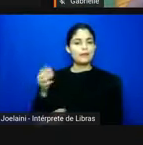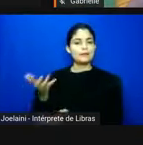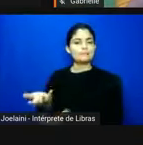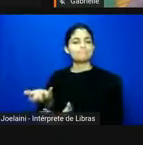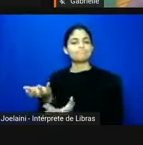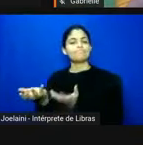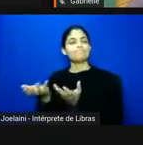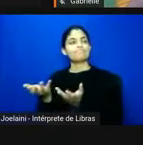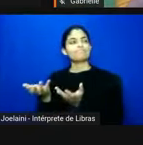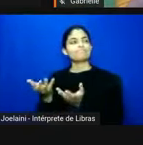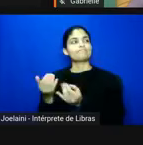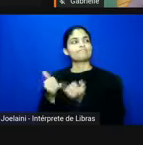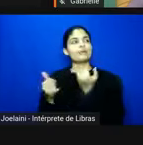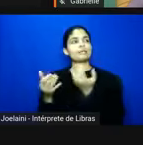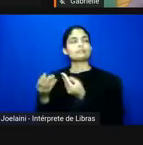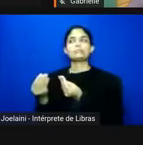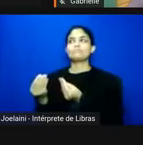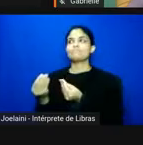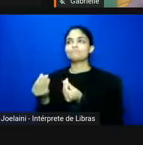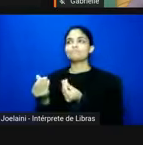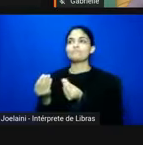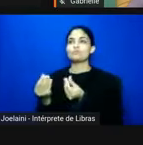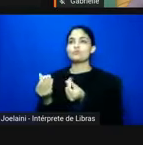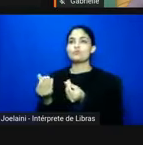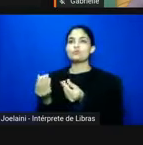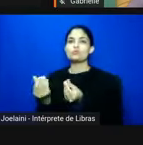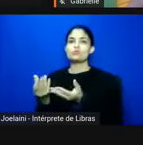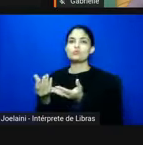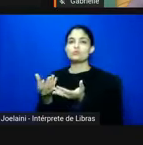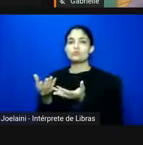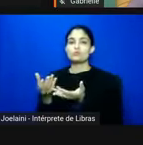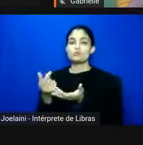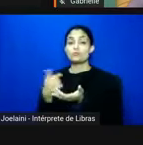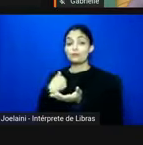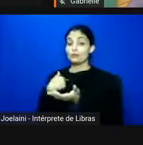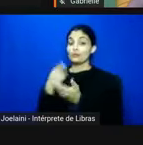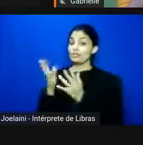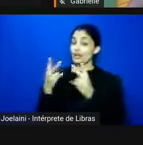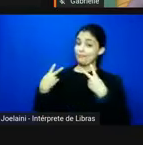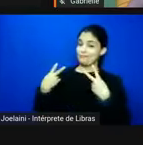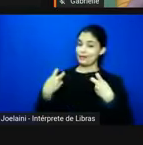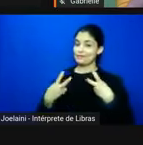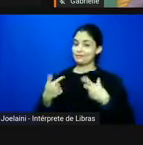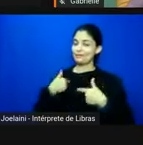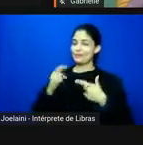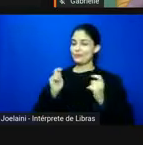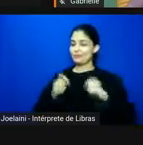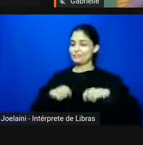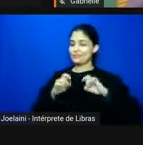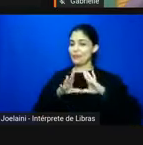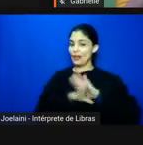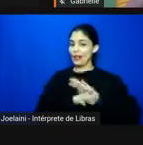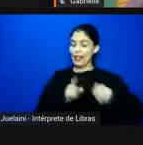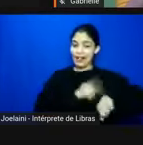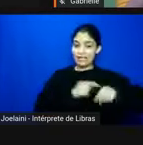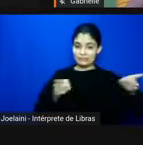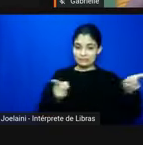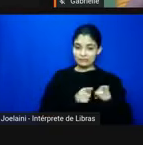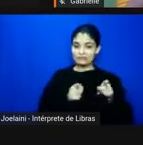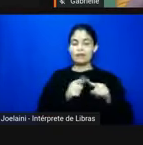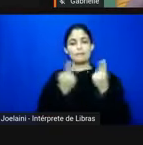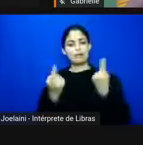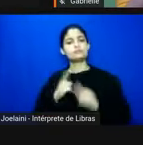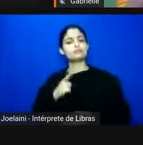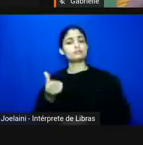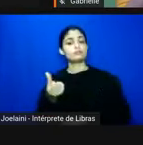um um trunfo puro assim eu já tenho que meu Deus já estou vendo que eu tenho que encerrar mas enfim são seis